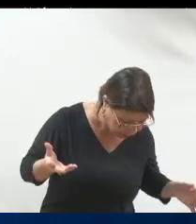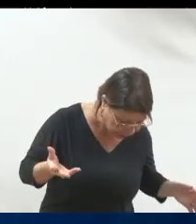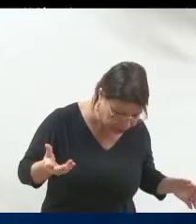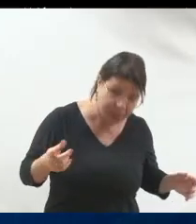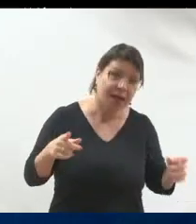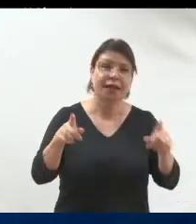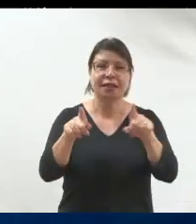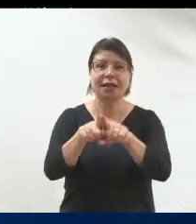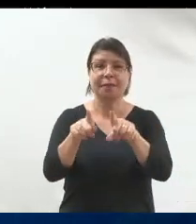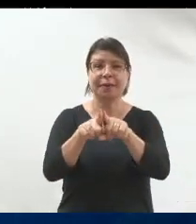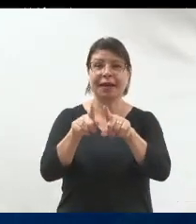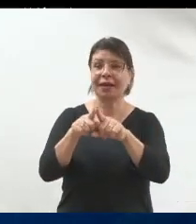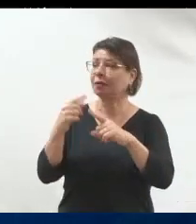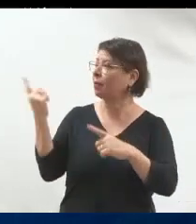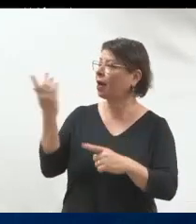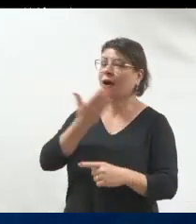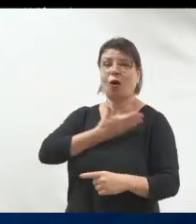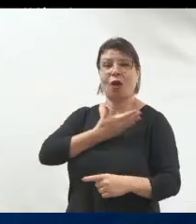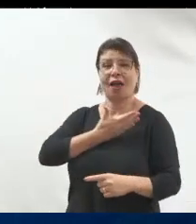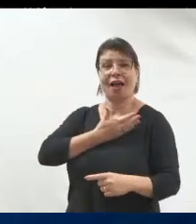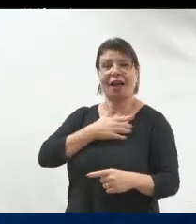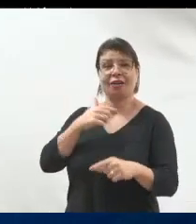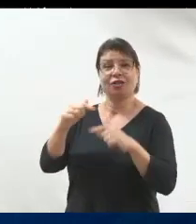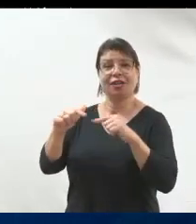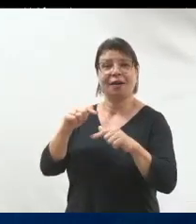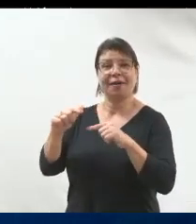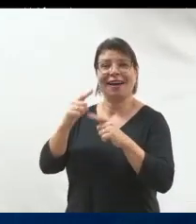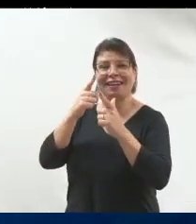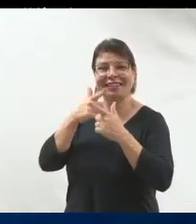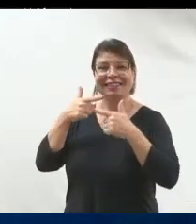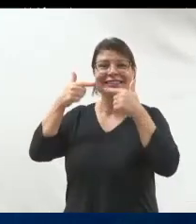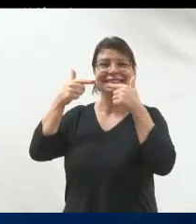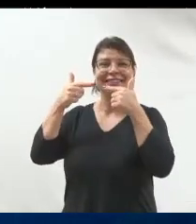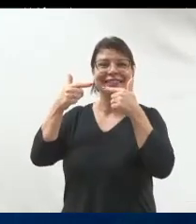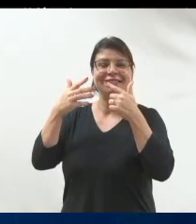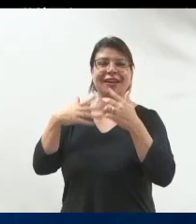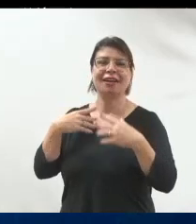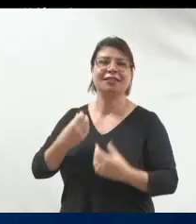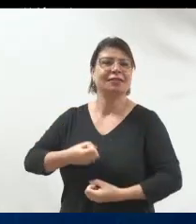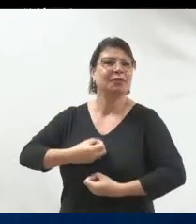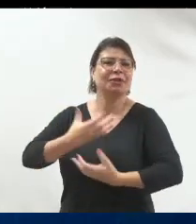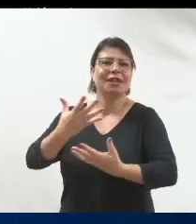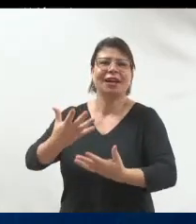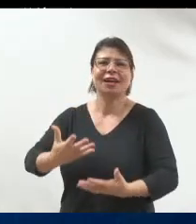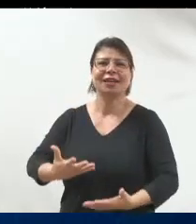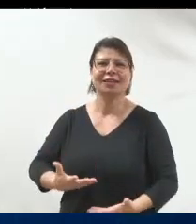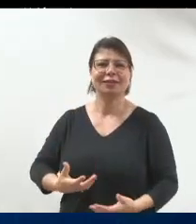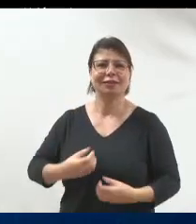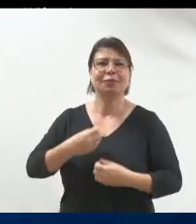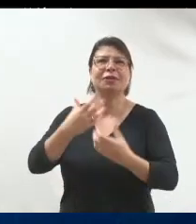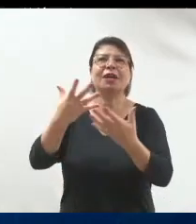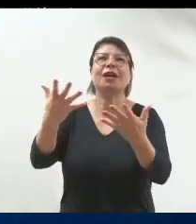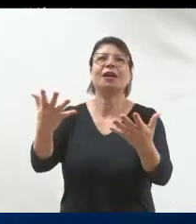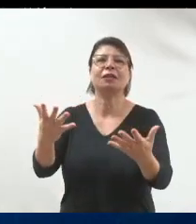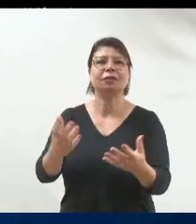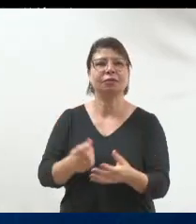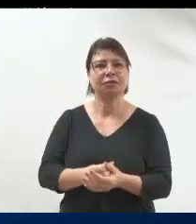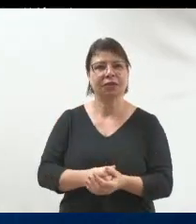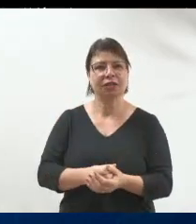colega de trabalho ali da polícia. Olha o sorriso dessa pessoa. Olha a espontaneidade. Vamos parar com aquelas fotos do tipo